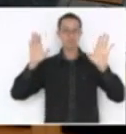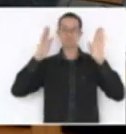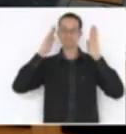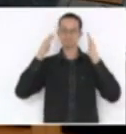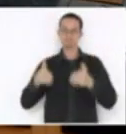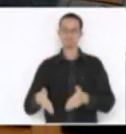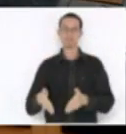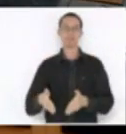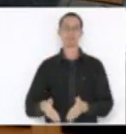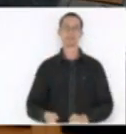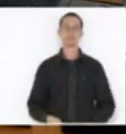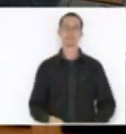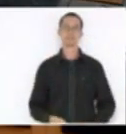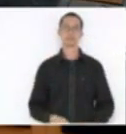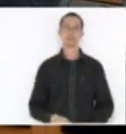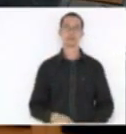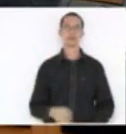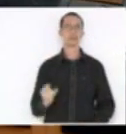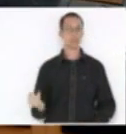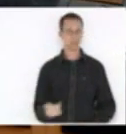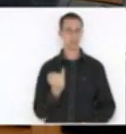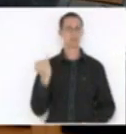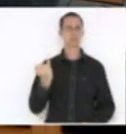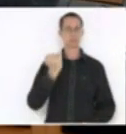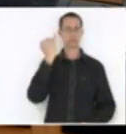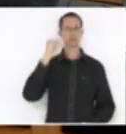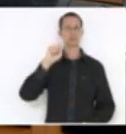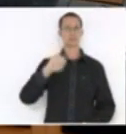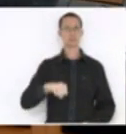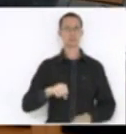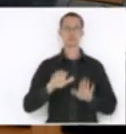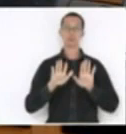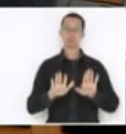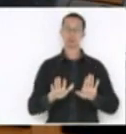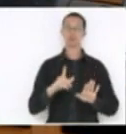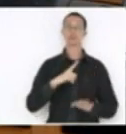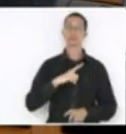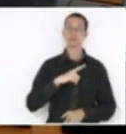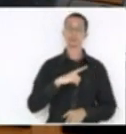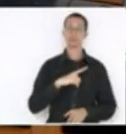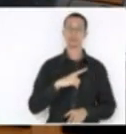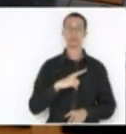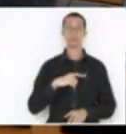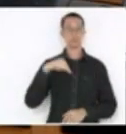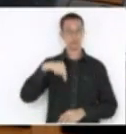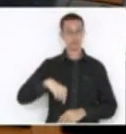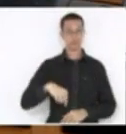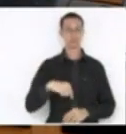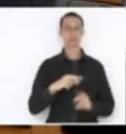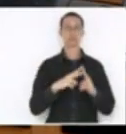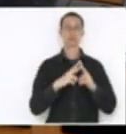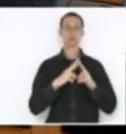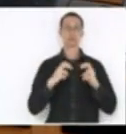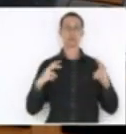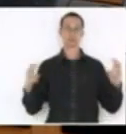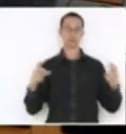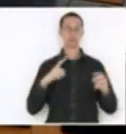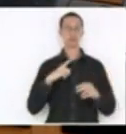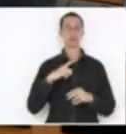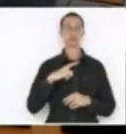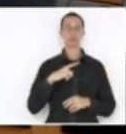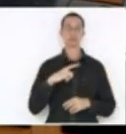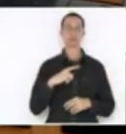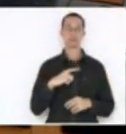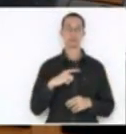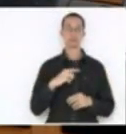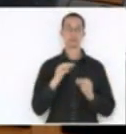que é importante, que é fundamental. Mas nós temos uma estrutura aqui na capital, que é a Fundação Catarinense de Educação